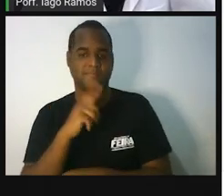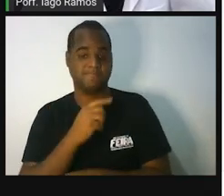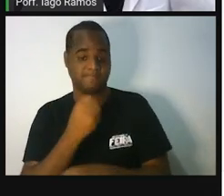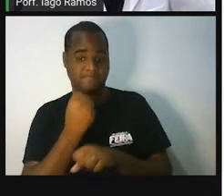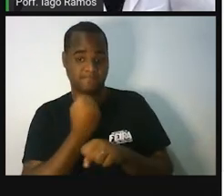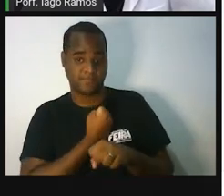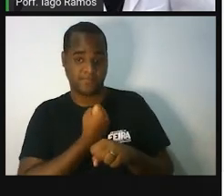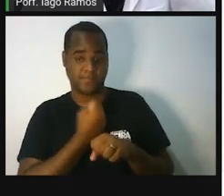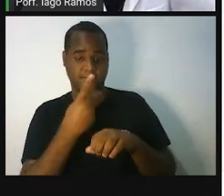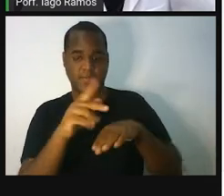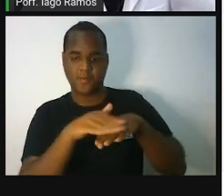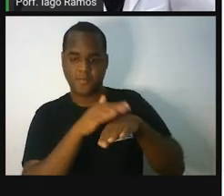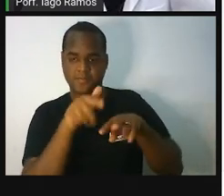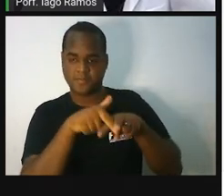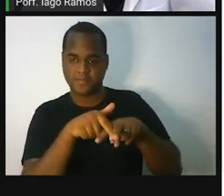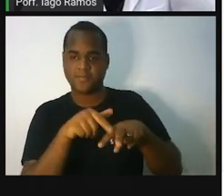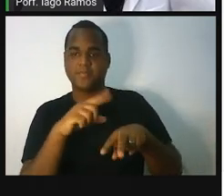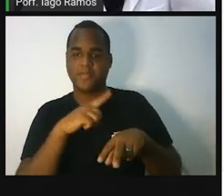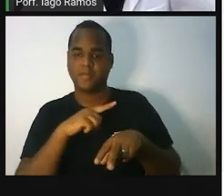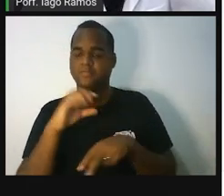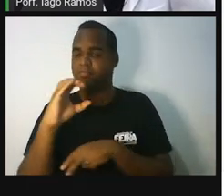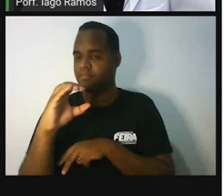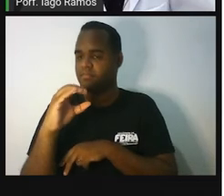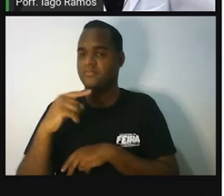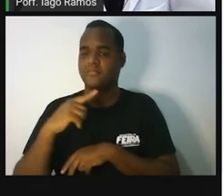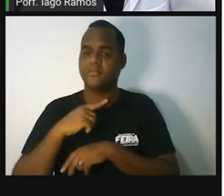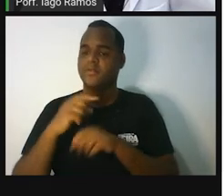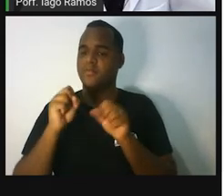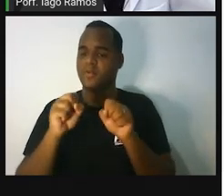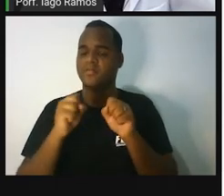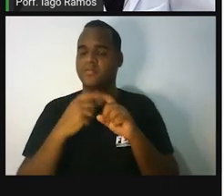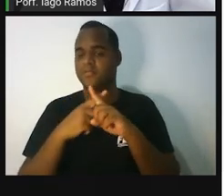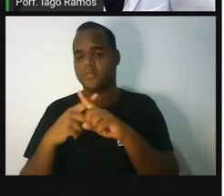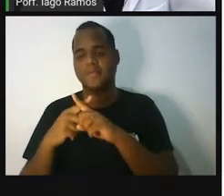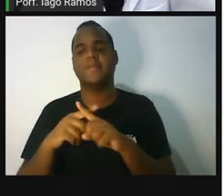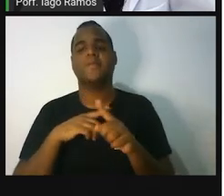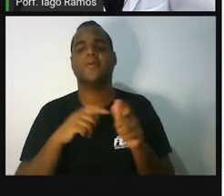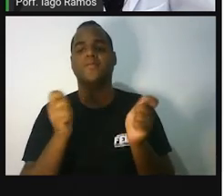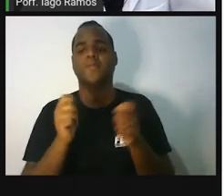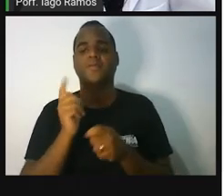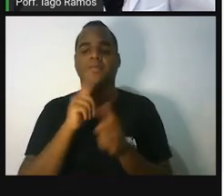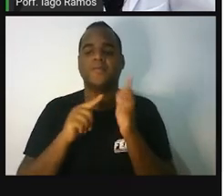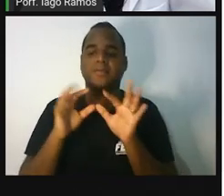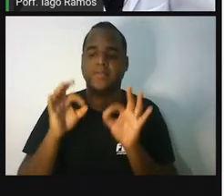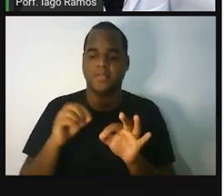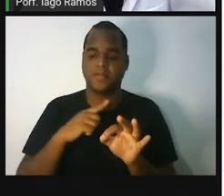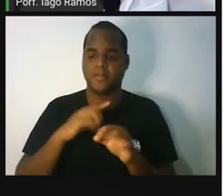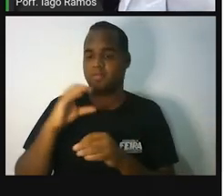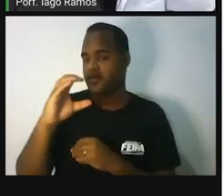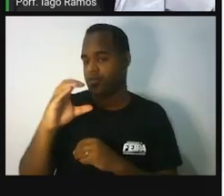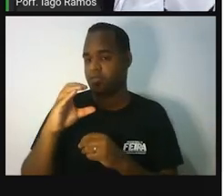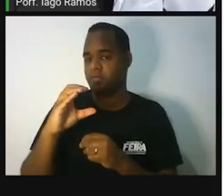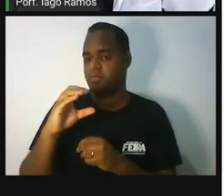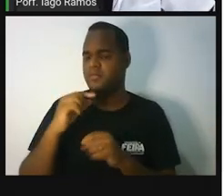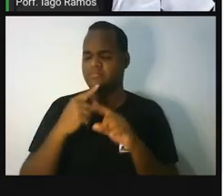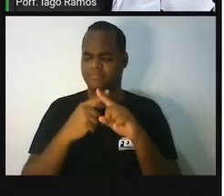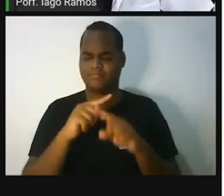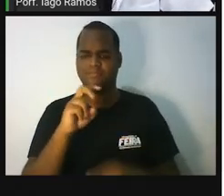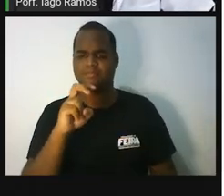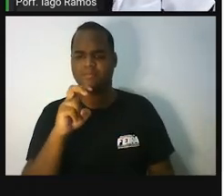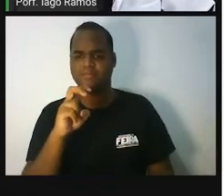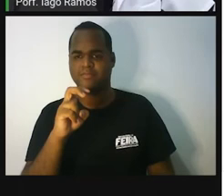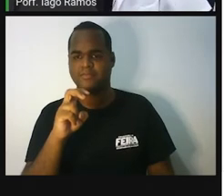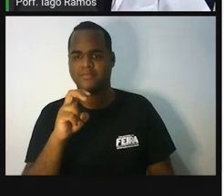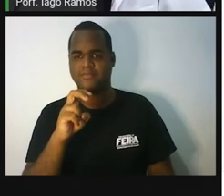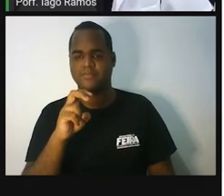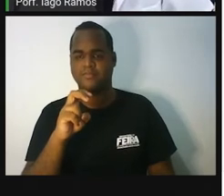Só que o número do calçado aqui é C. Como é que eu multiplico, professor? O número C por 5 é só a gente escrever